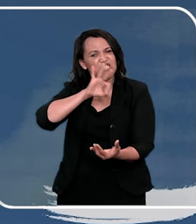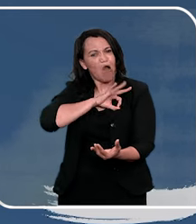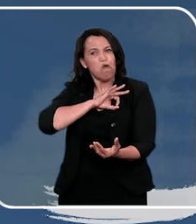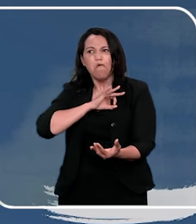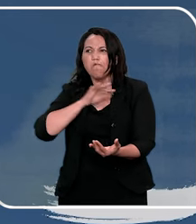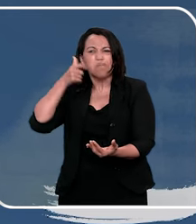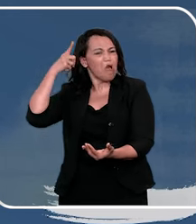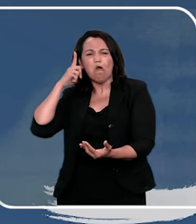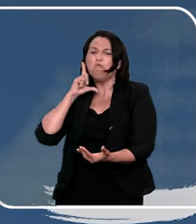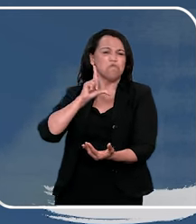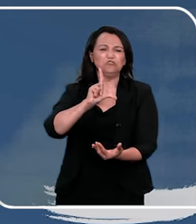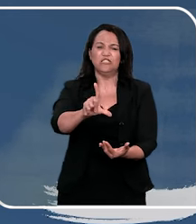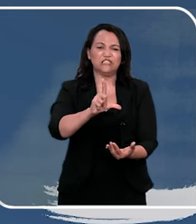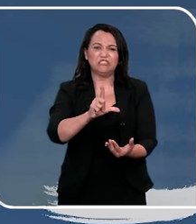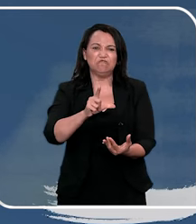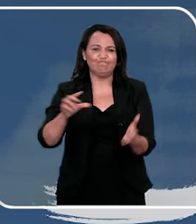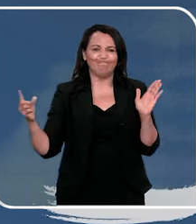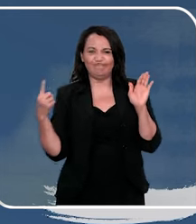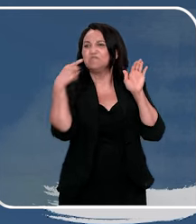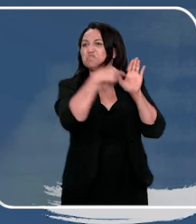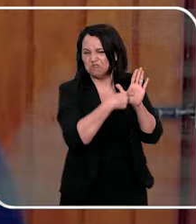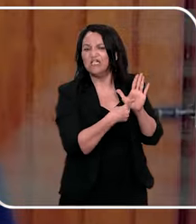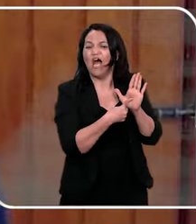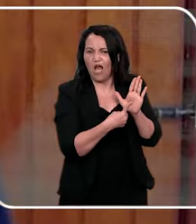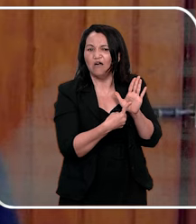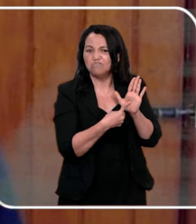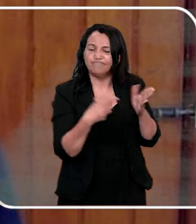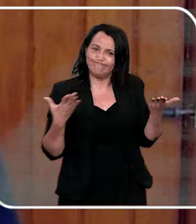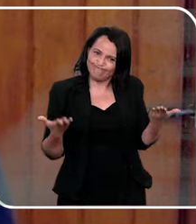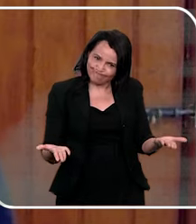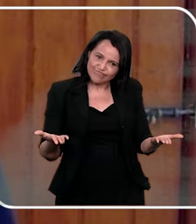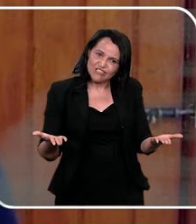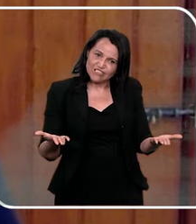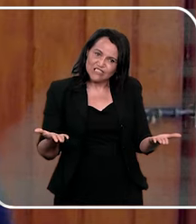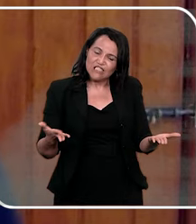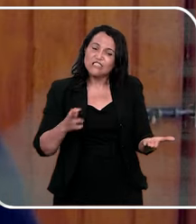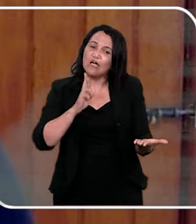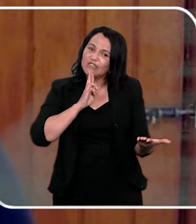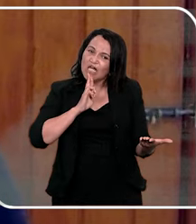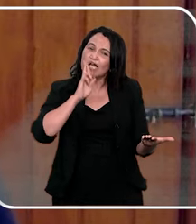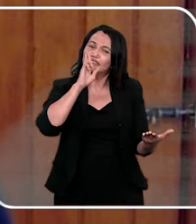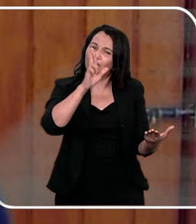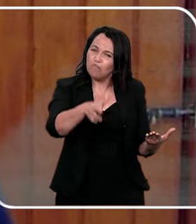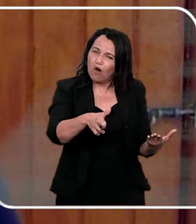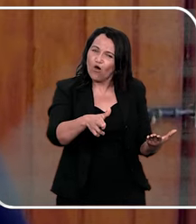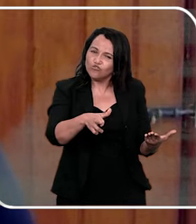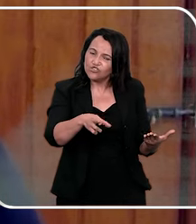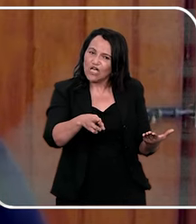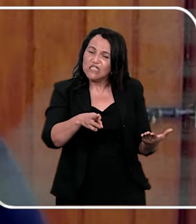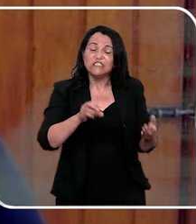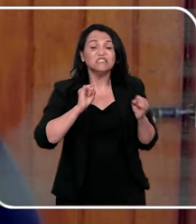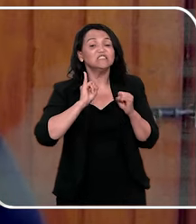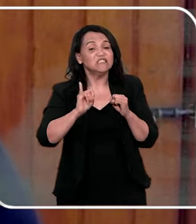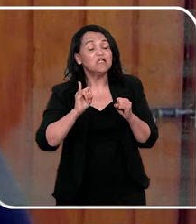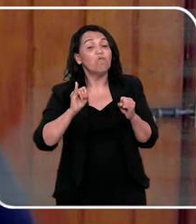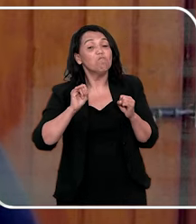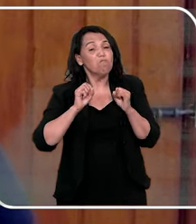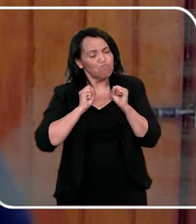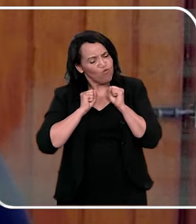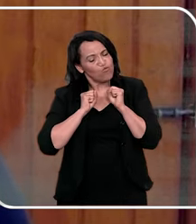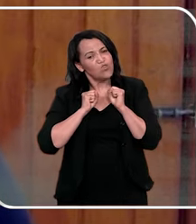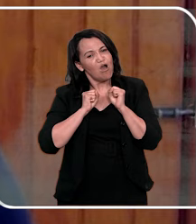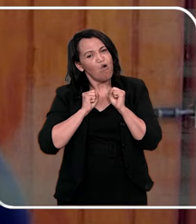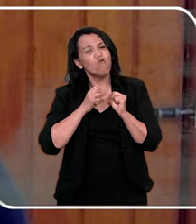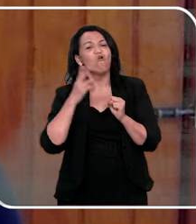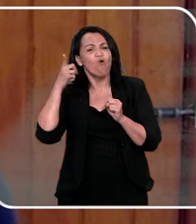não conseguiu reagir, não fez a denúncia, entendeu, assim, estou aprofundando bem nisso, porque a gente não vai conseguir responder essa pergunta